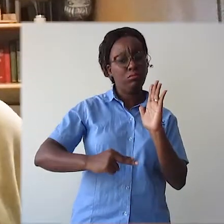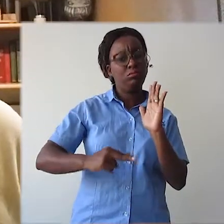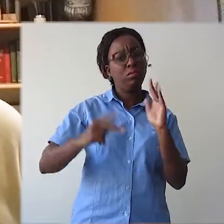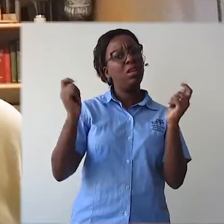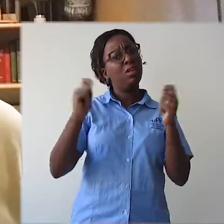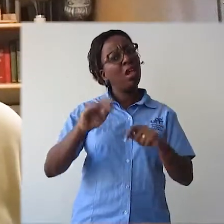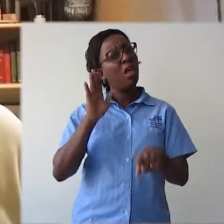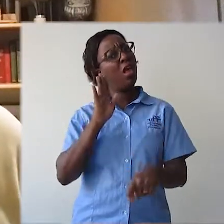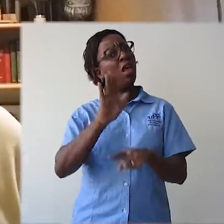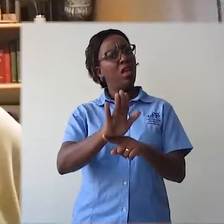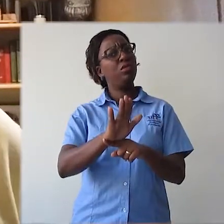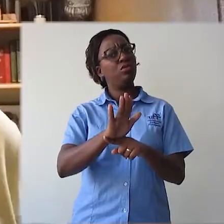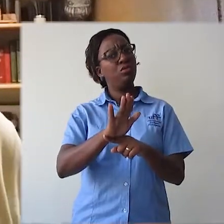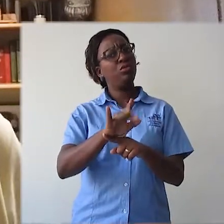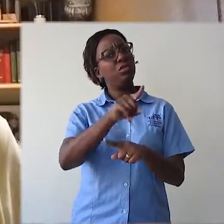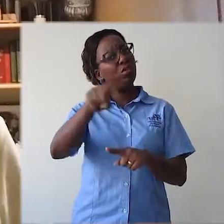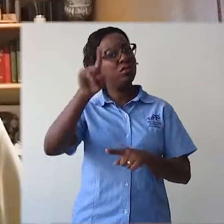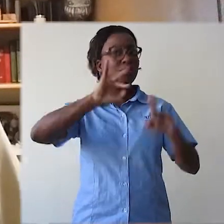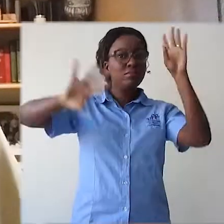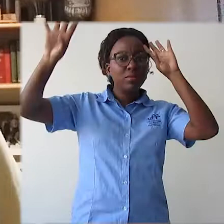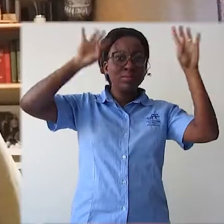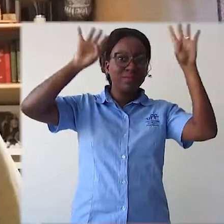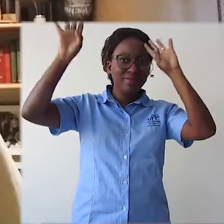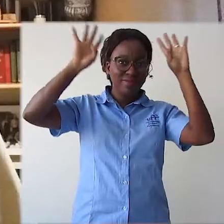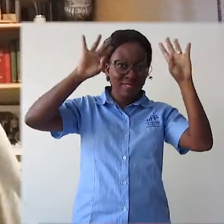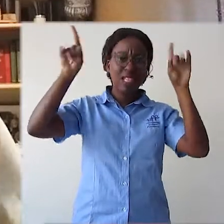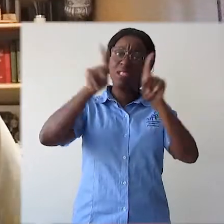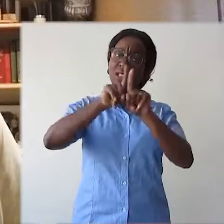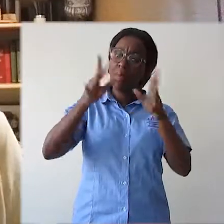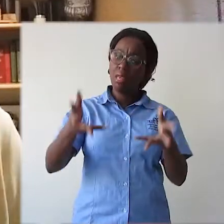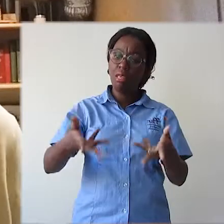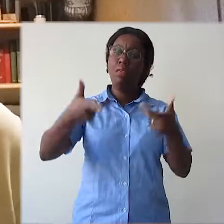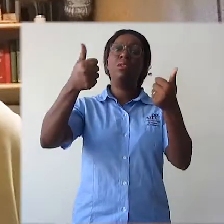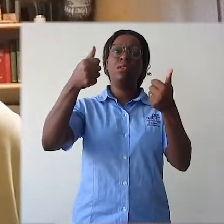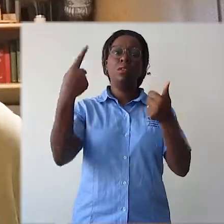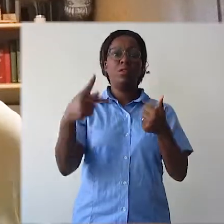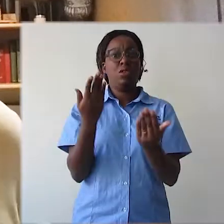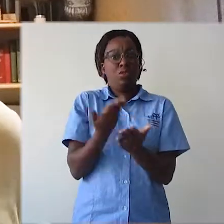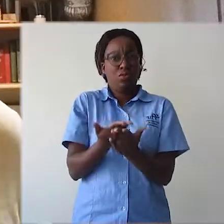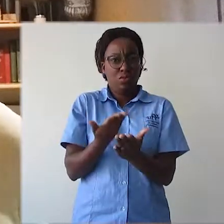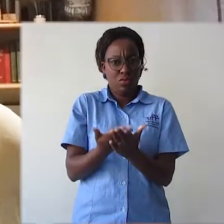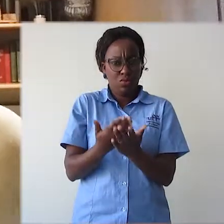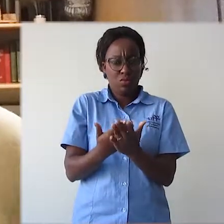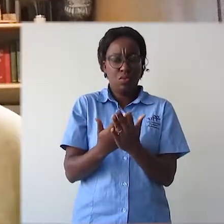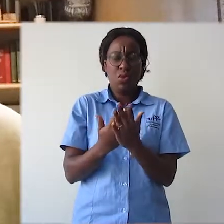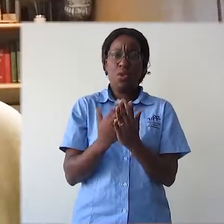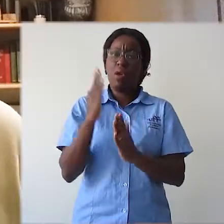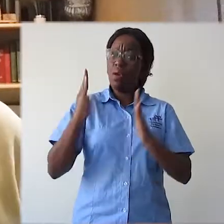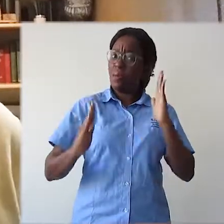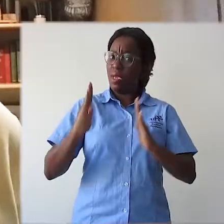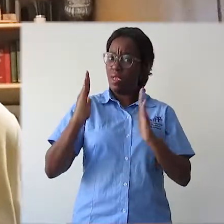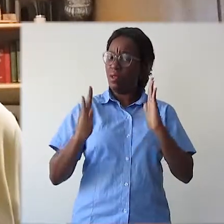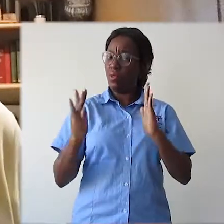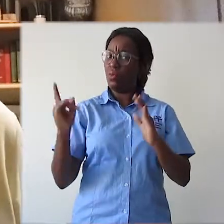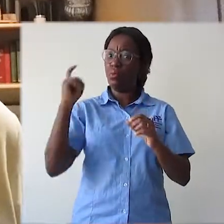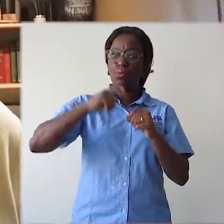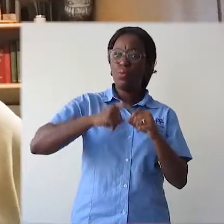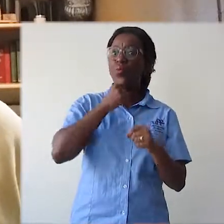possam ajudar nas suas reflexões, no aprimoramento, enquanto a gente não